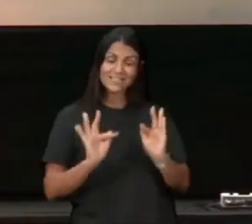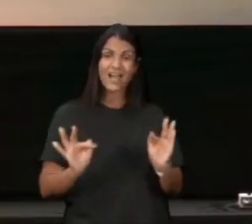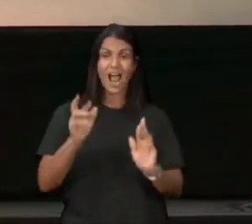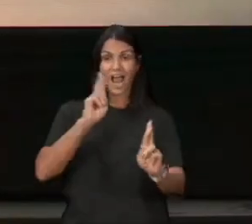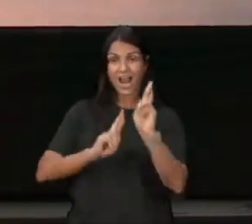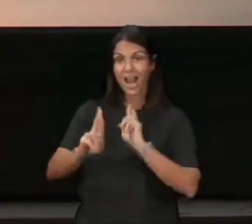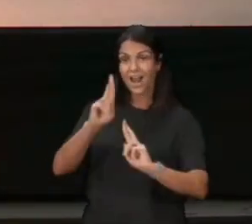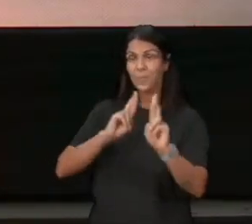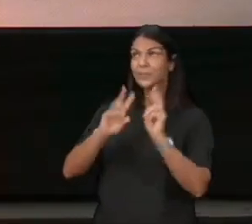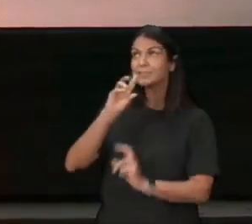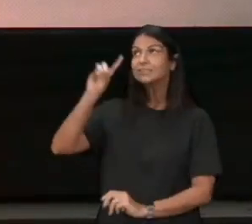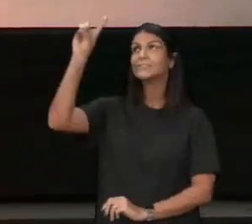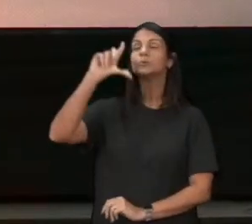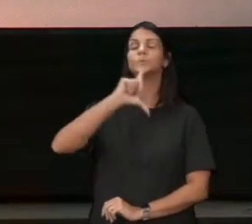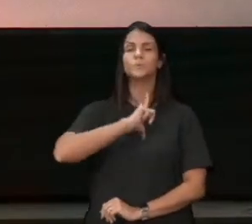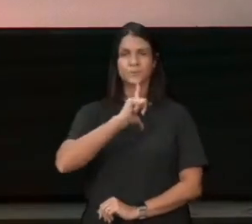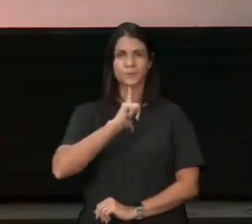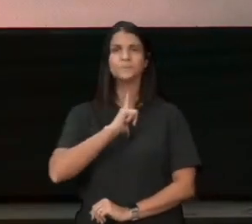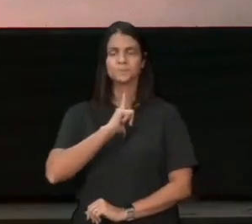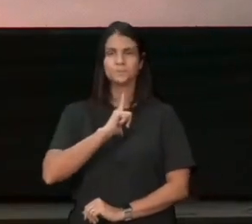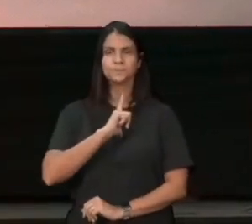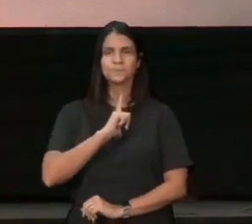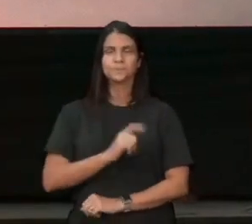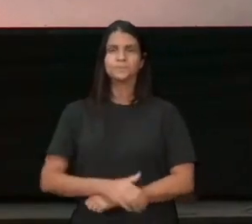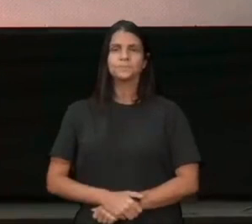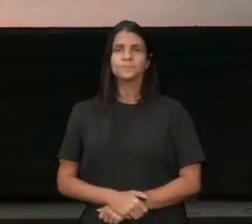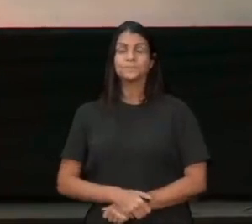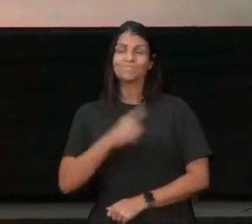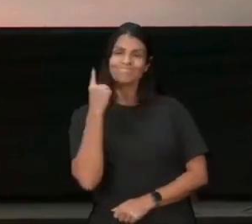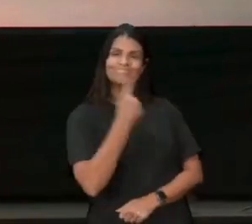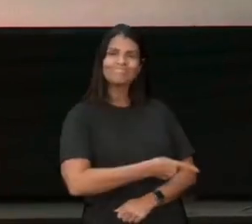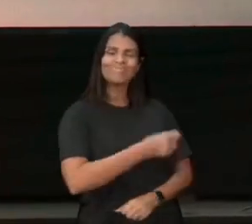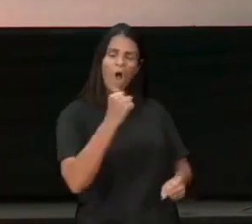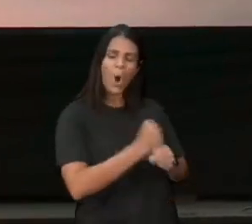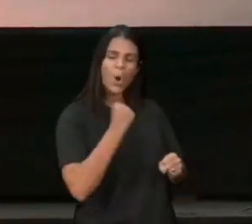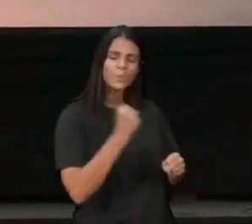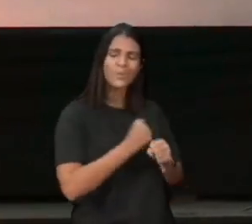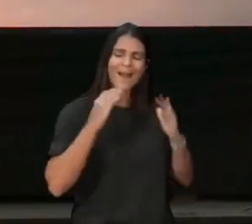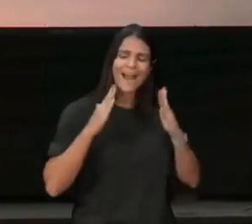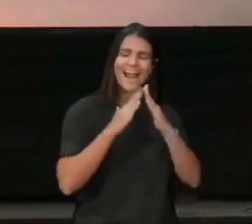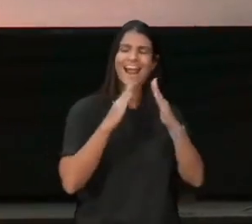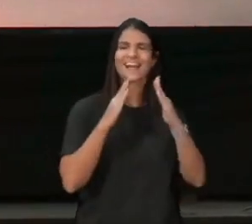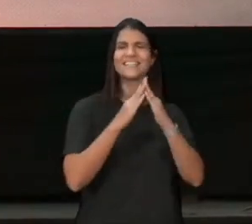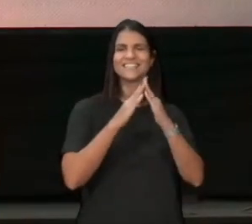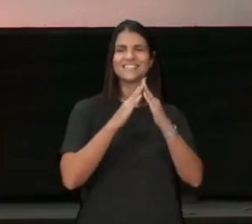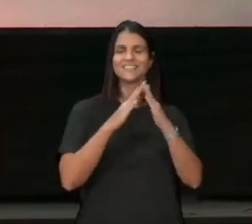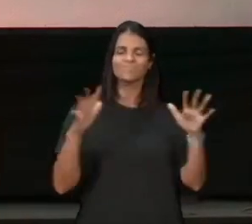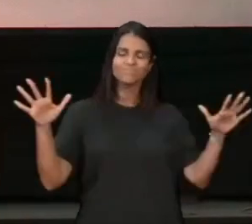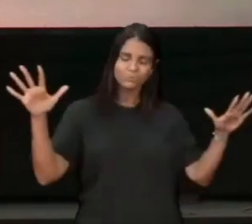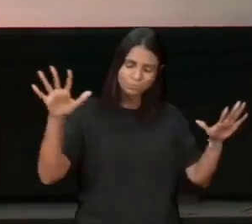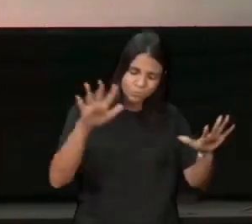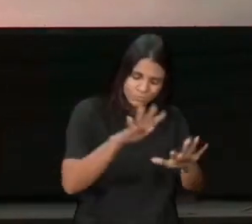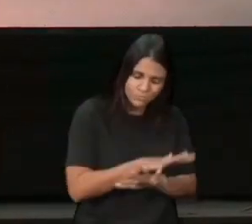meus amados irmãos, ele construiu, uma casa, de adoração, ele sabia, que, se a gente buscar, primeiro,